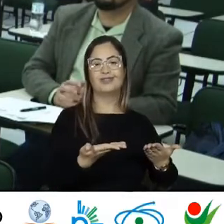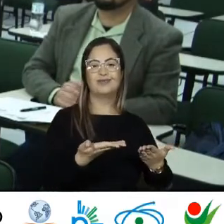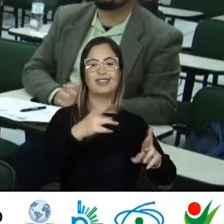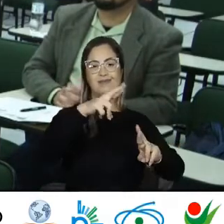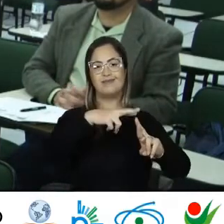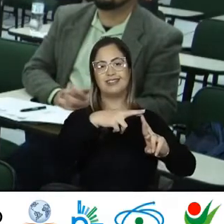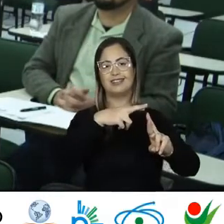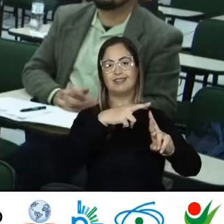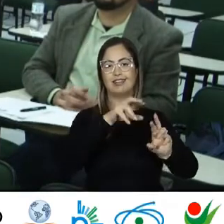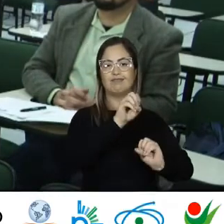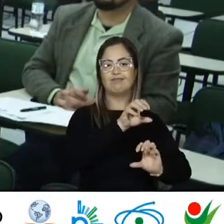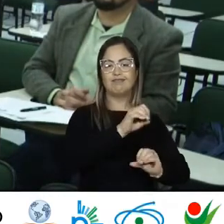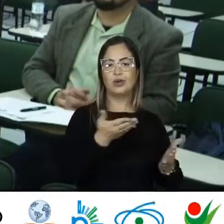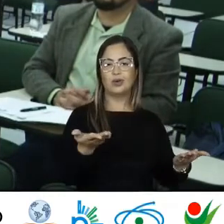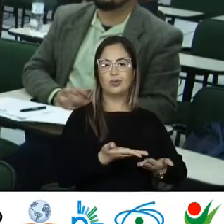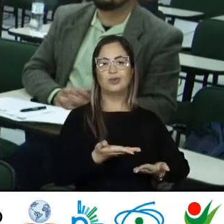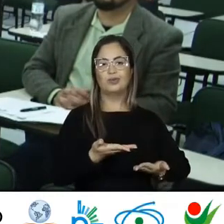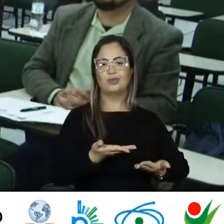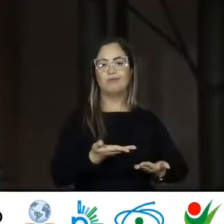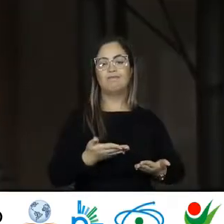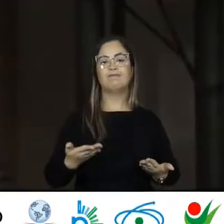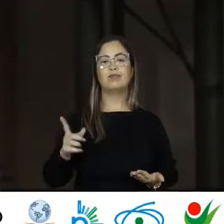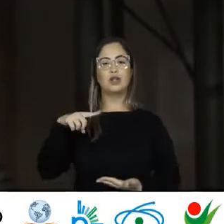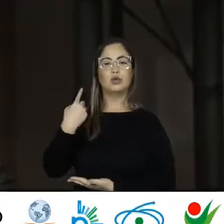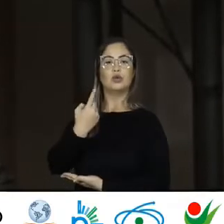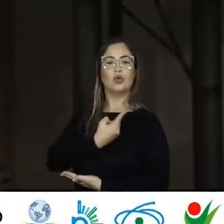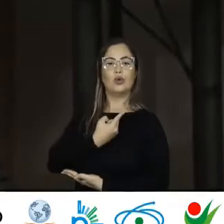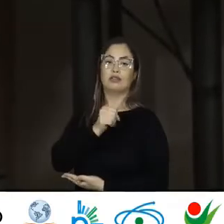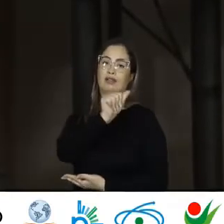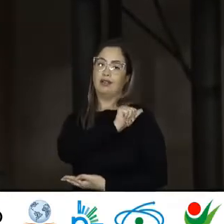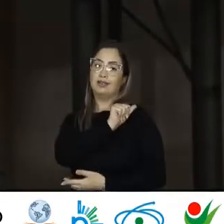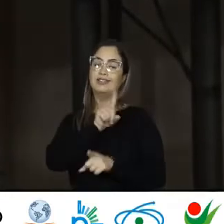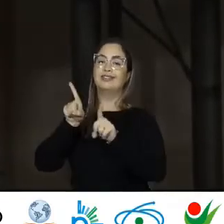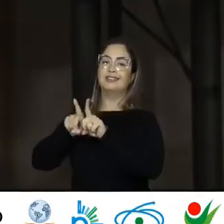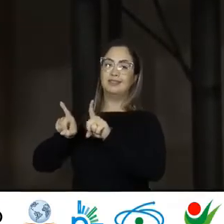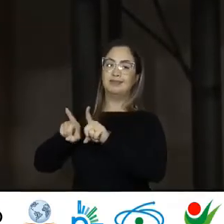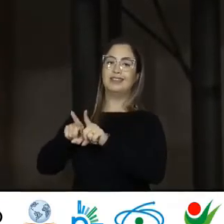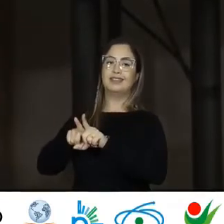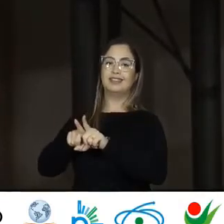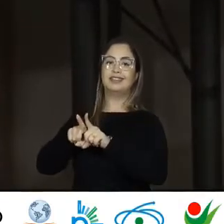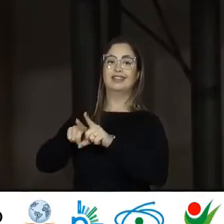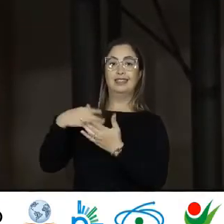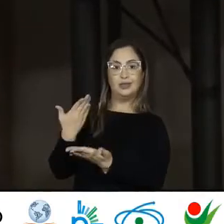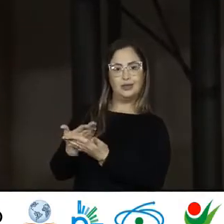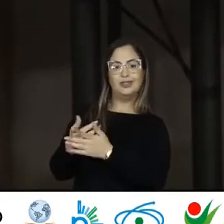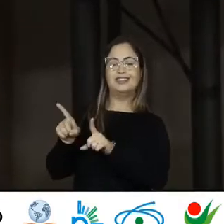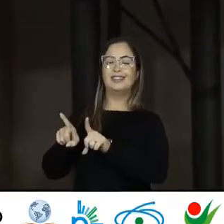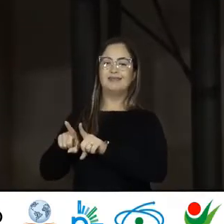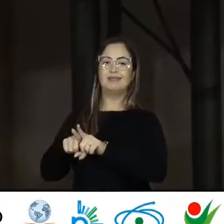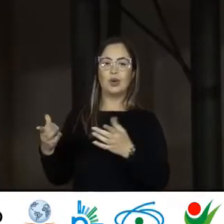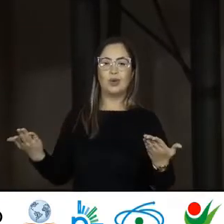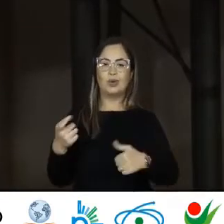E Para nós Enquanto Alunos E estudantes Esse momento É um